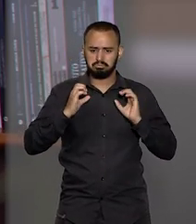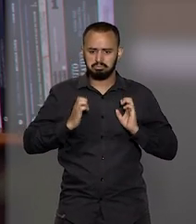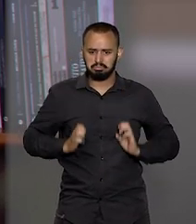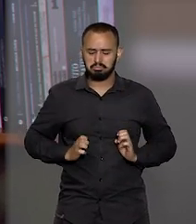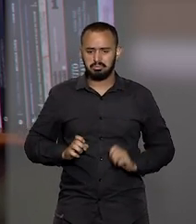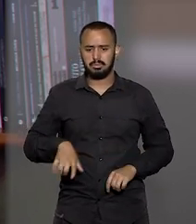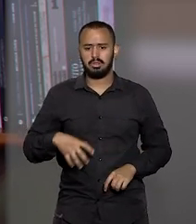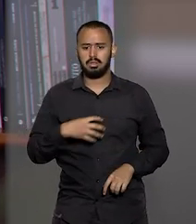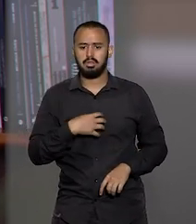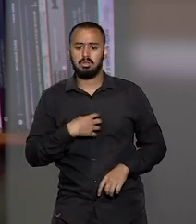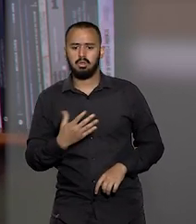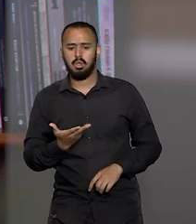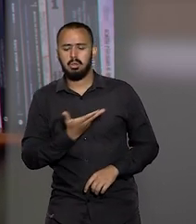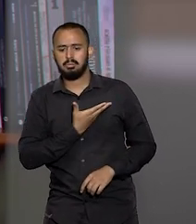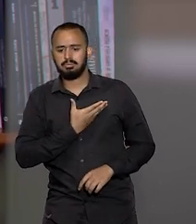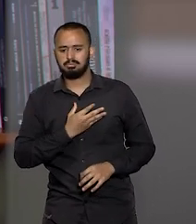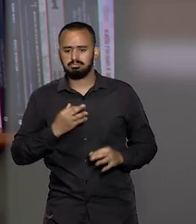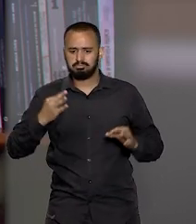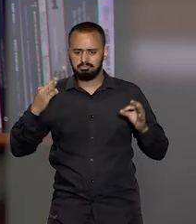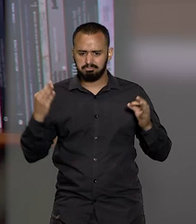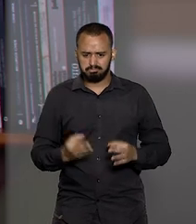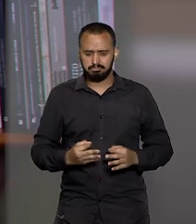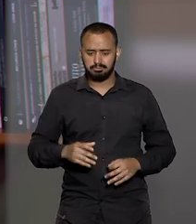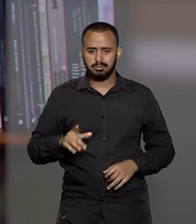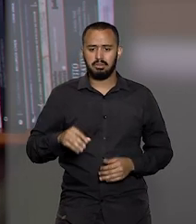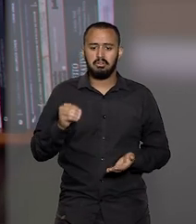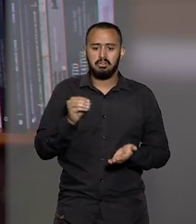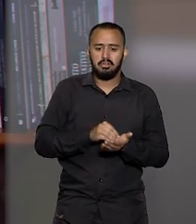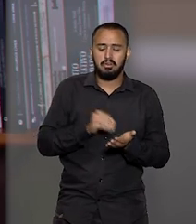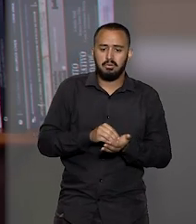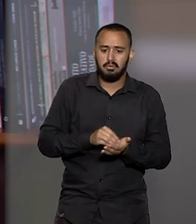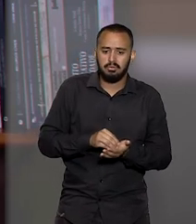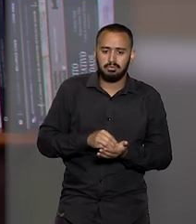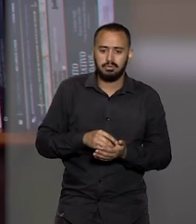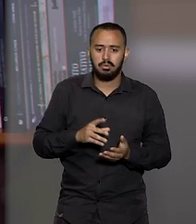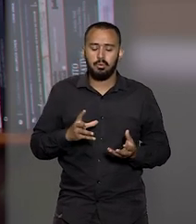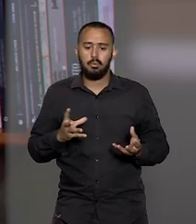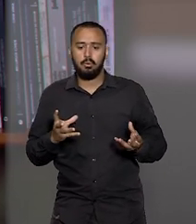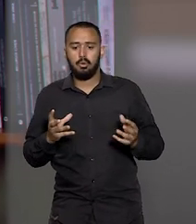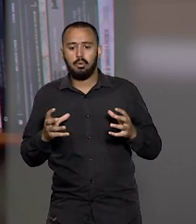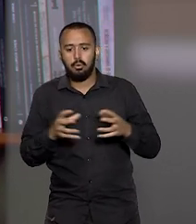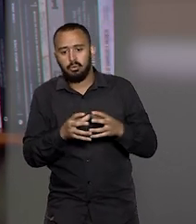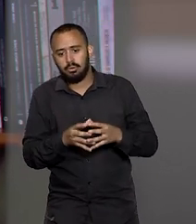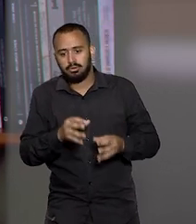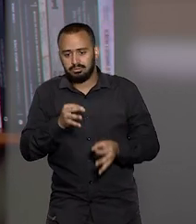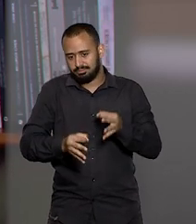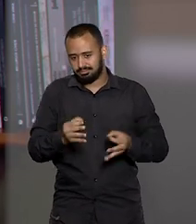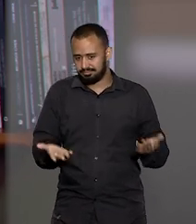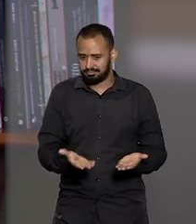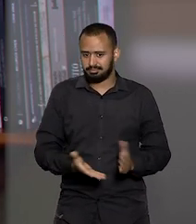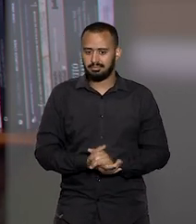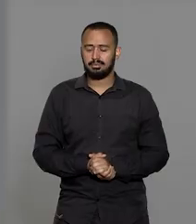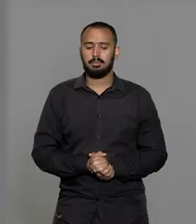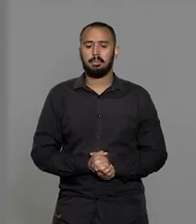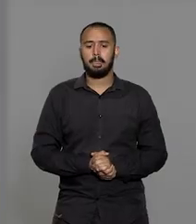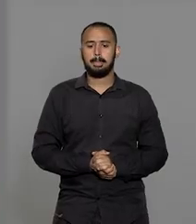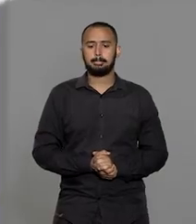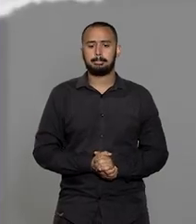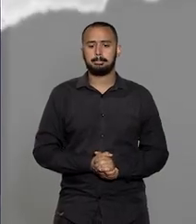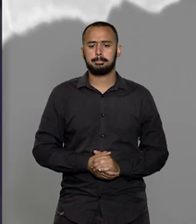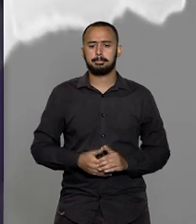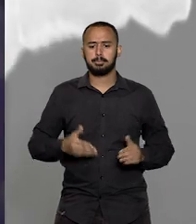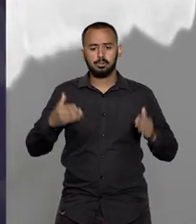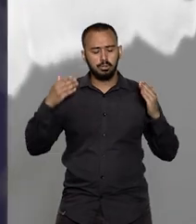leal e honrado, fará muita falta à instituição do Poder Judiciário, temos certeza absoluta disso. O